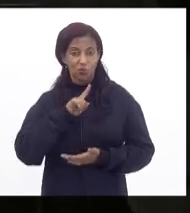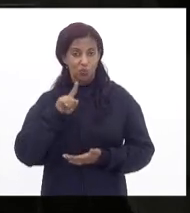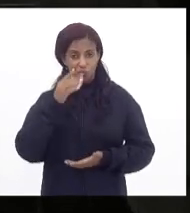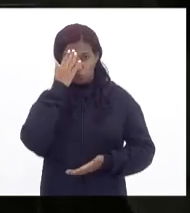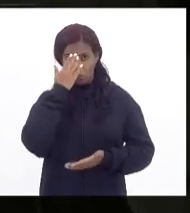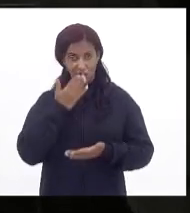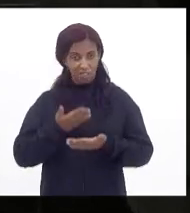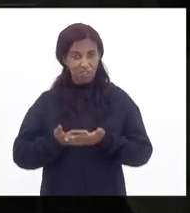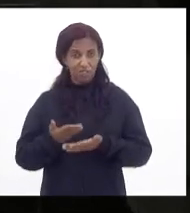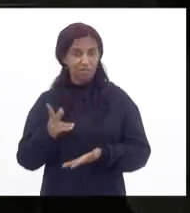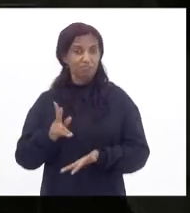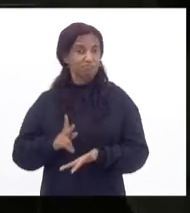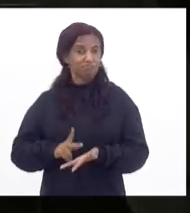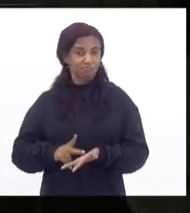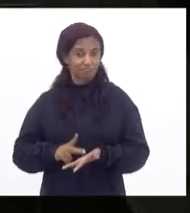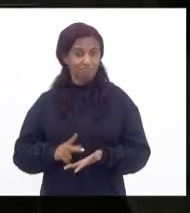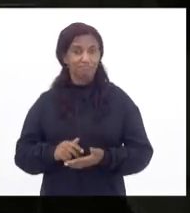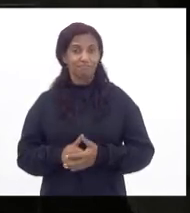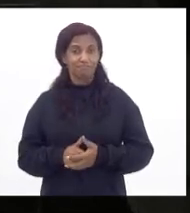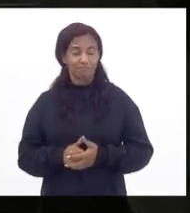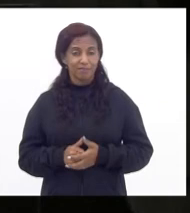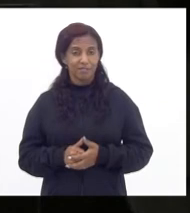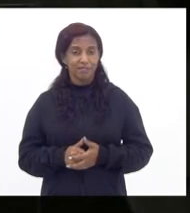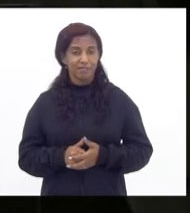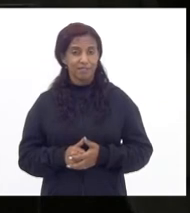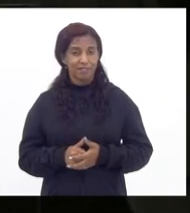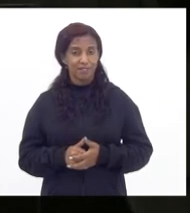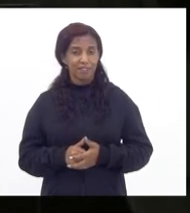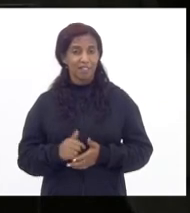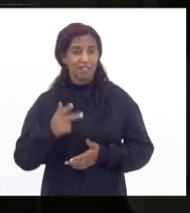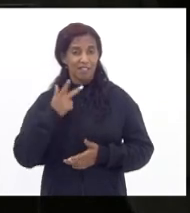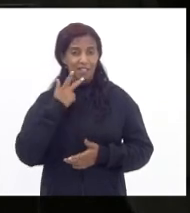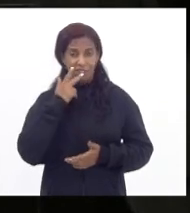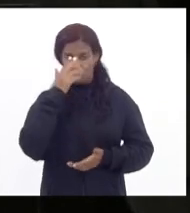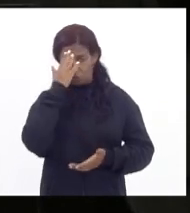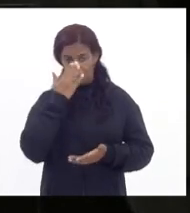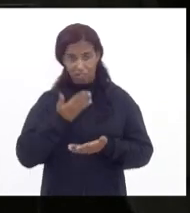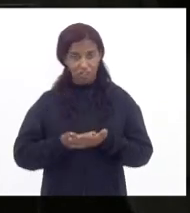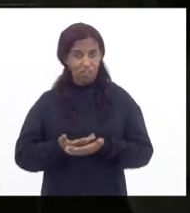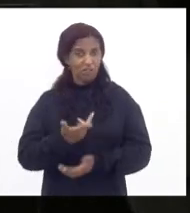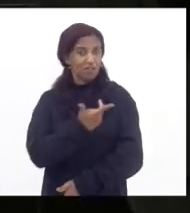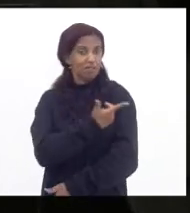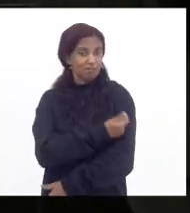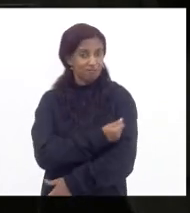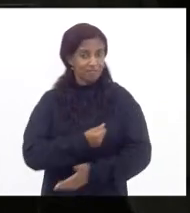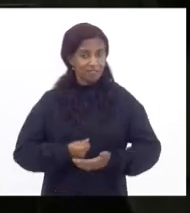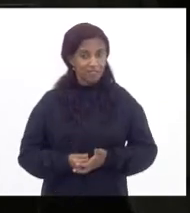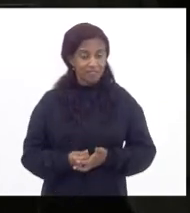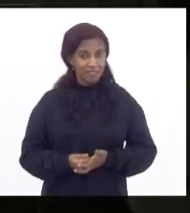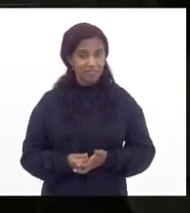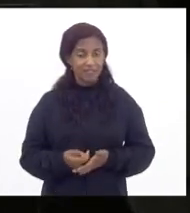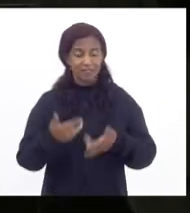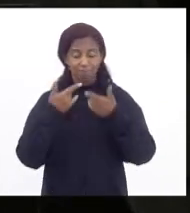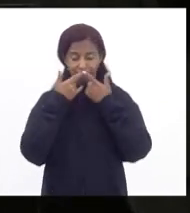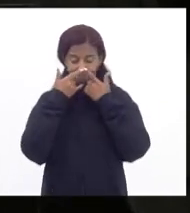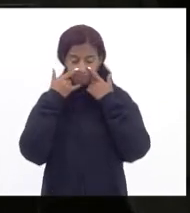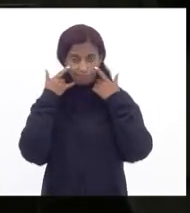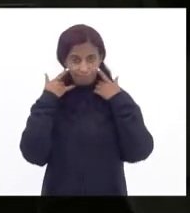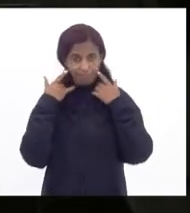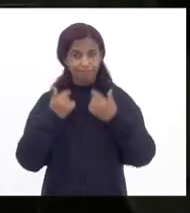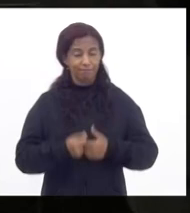que nega o efeito da vacina o efeito do uso das máscaras